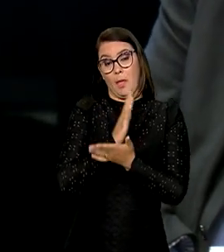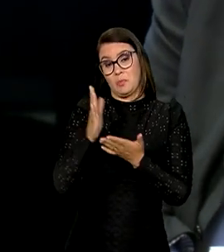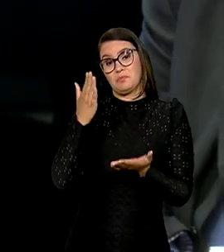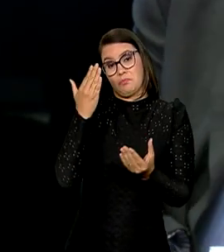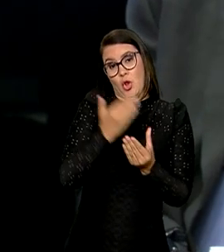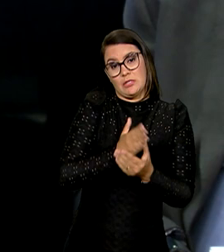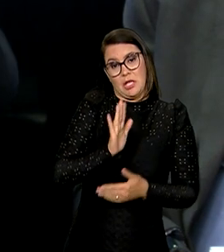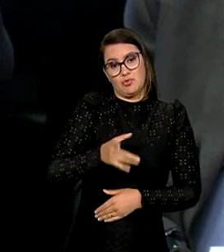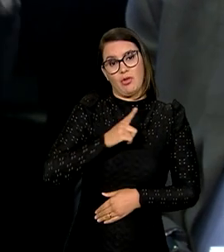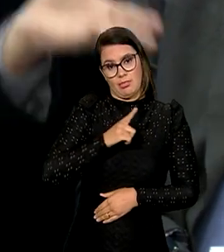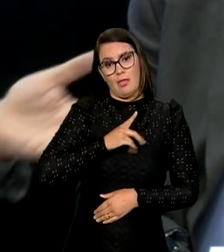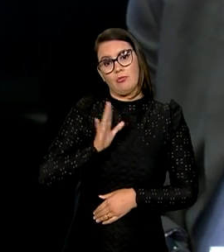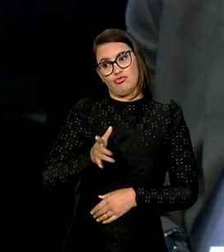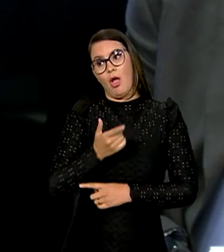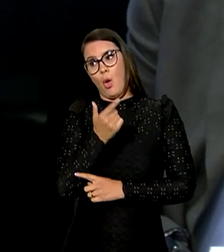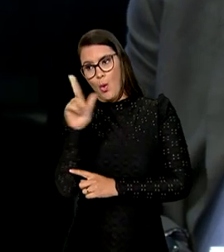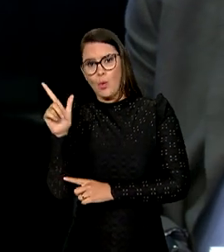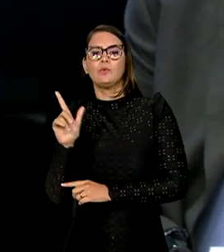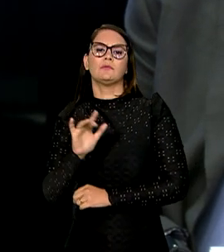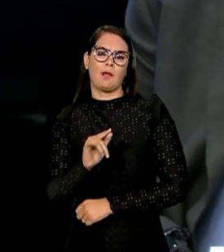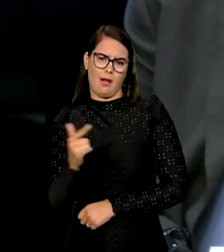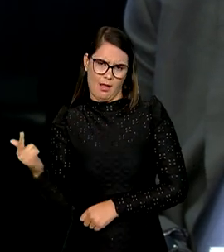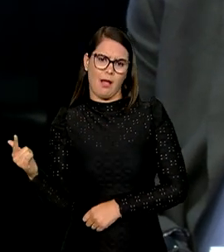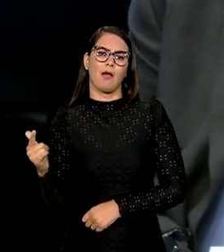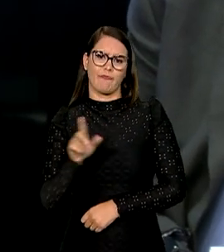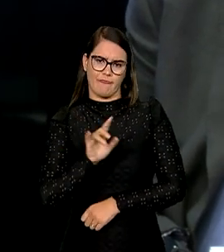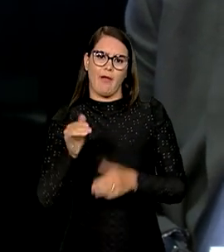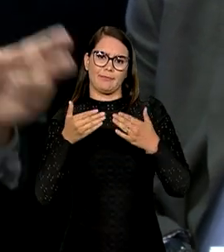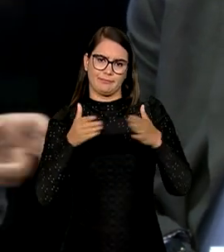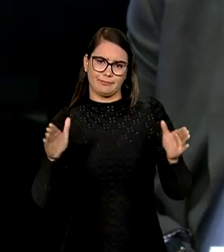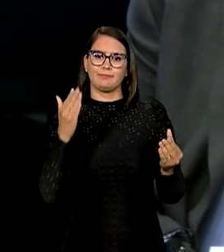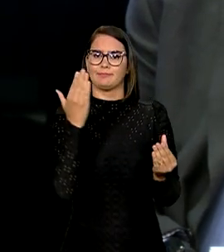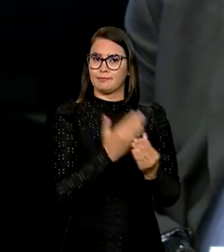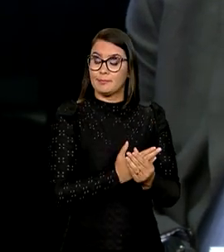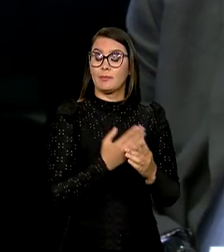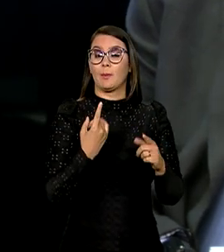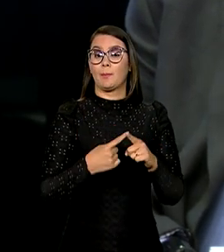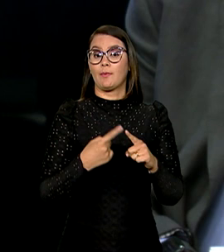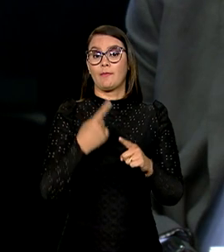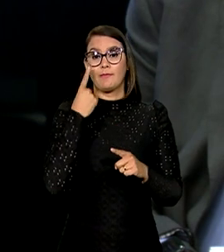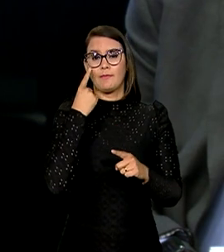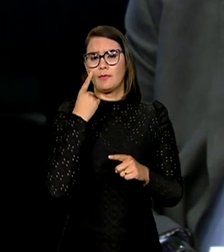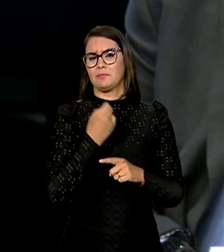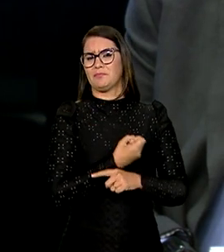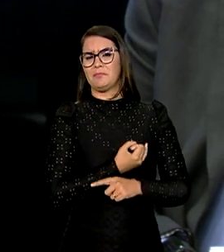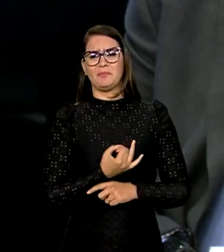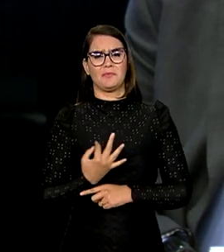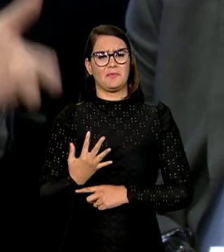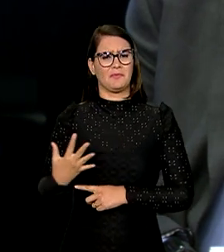existem, nós sabemos, outros com certeza serão abertos, porque nós vimos aqui um rol bastante